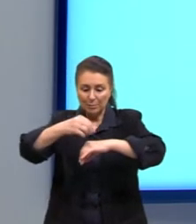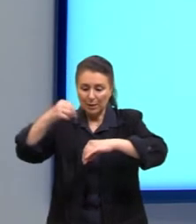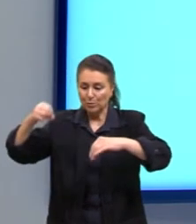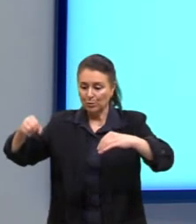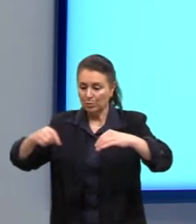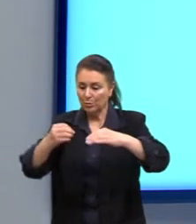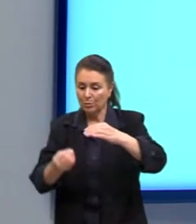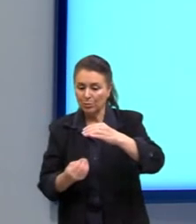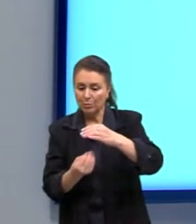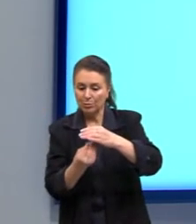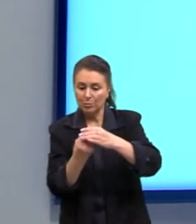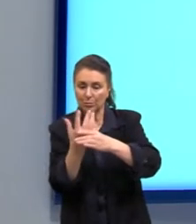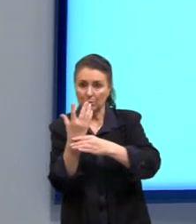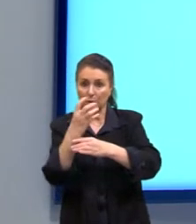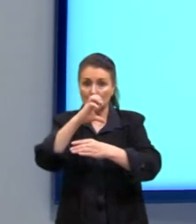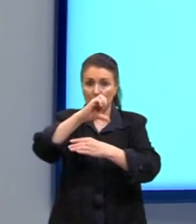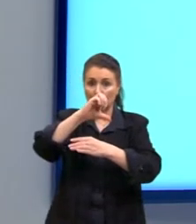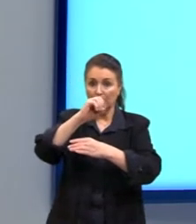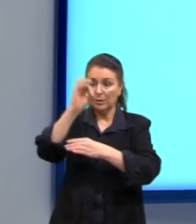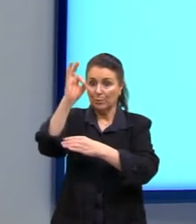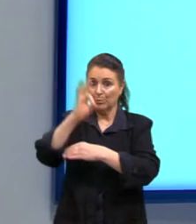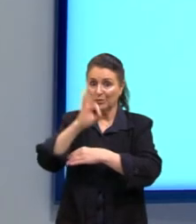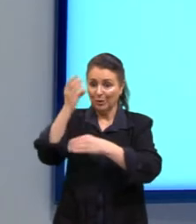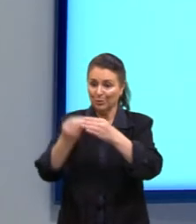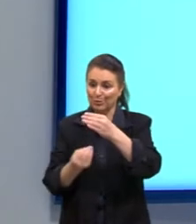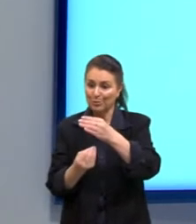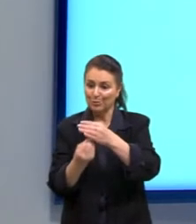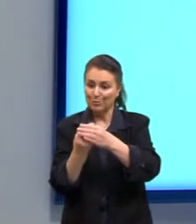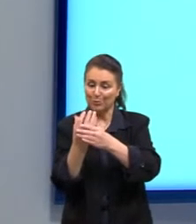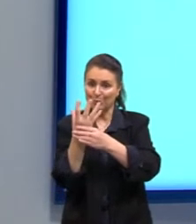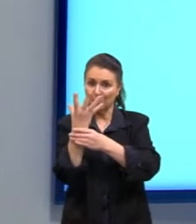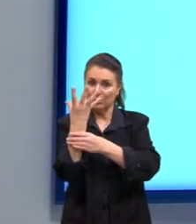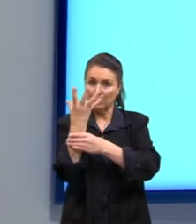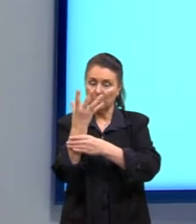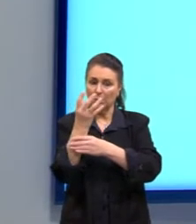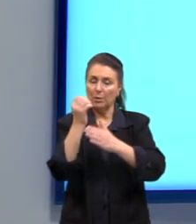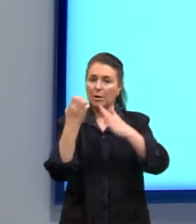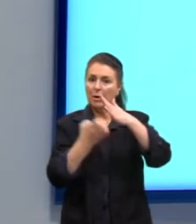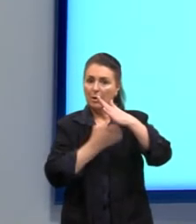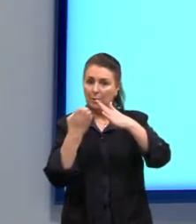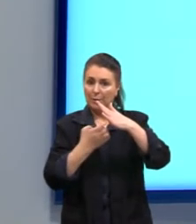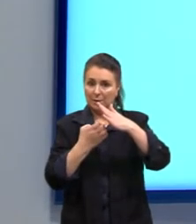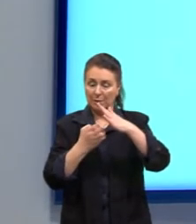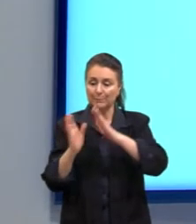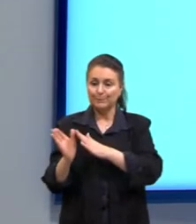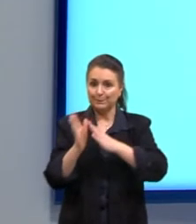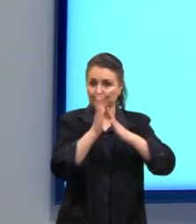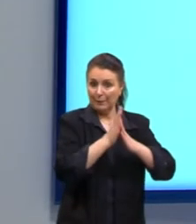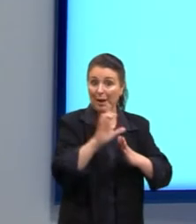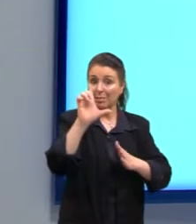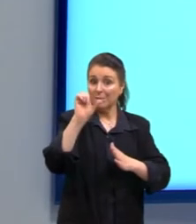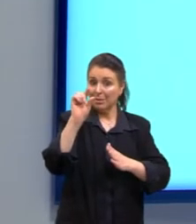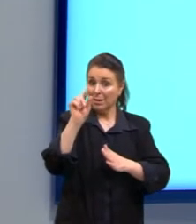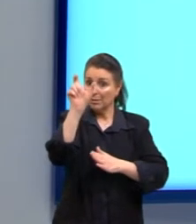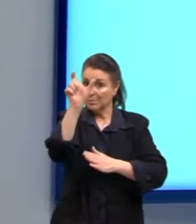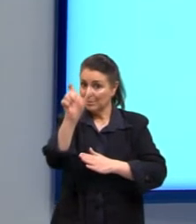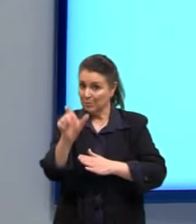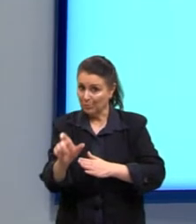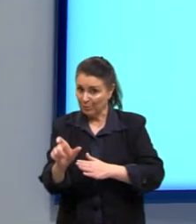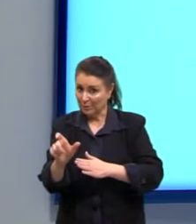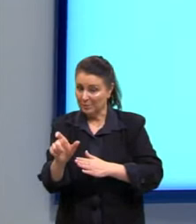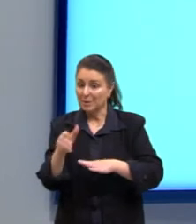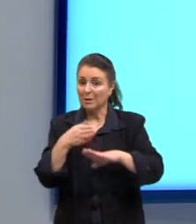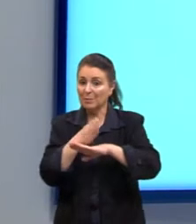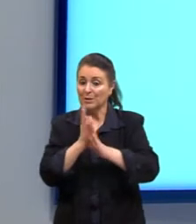é de 90%. Essa empresa e dez pequenos produtores que formam uma cooperativa